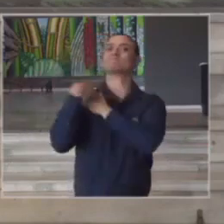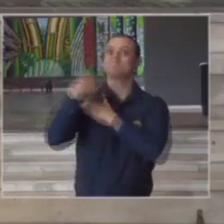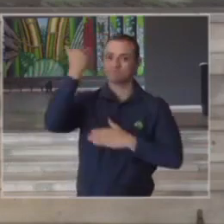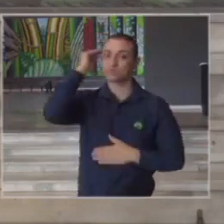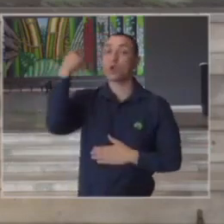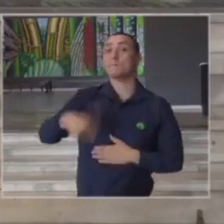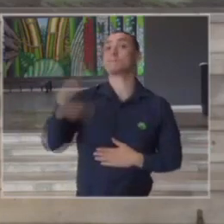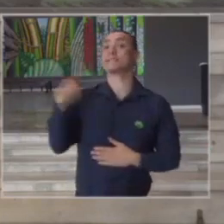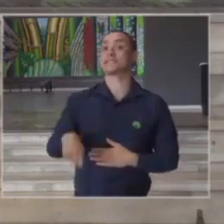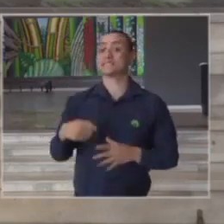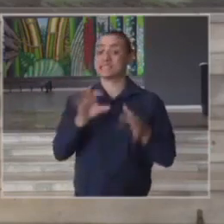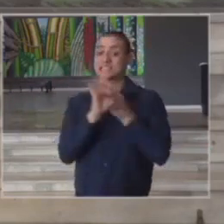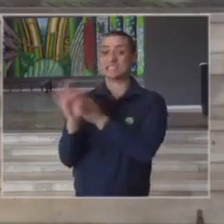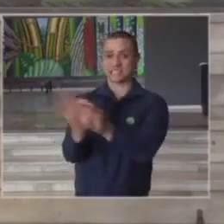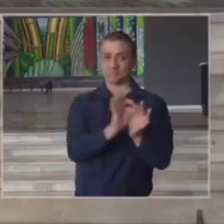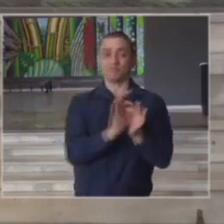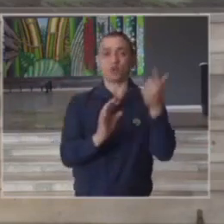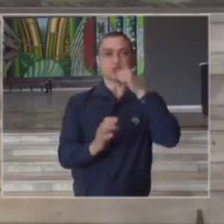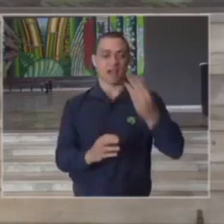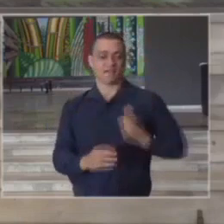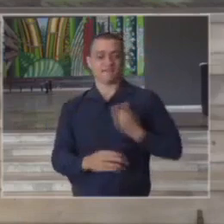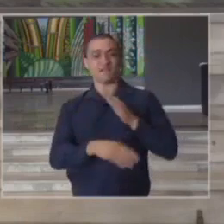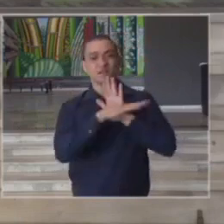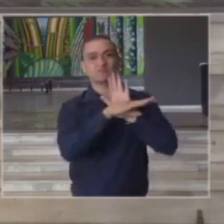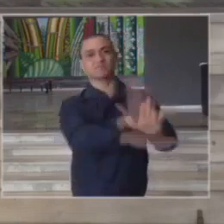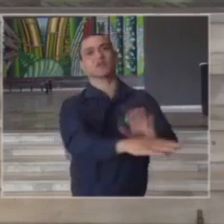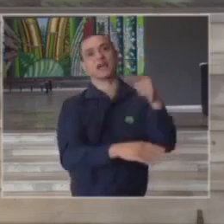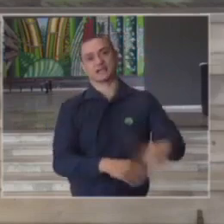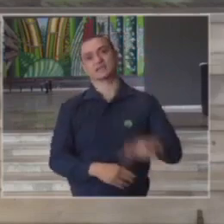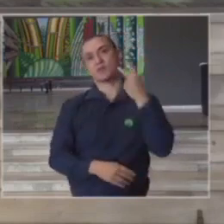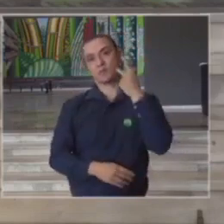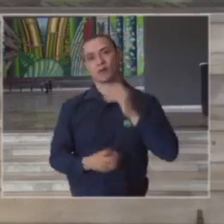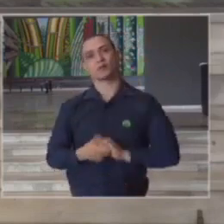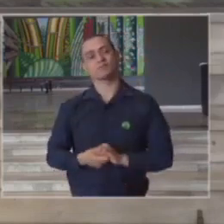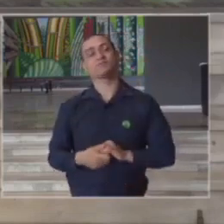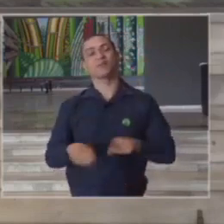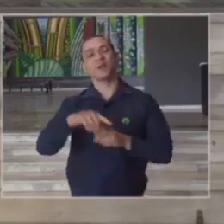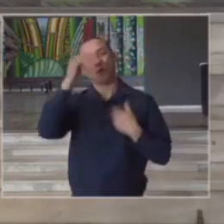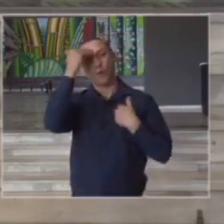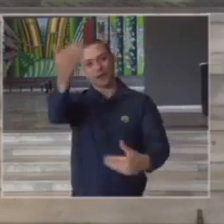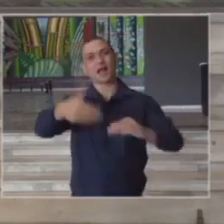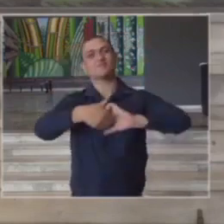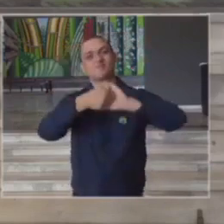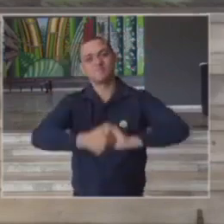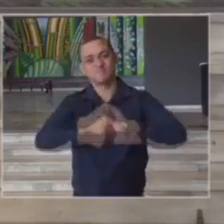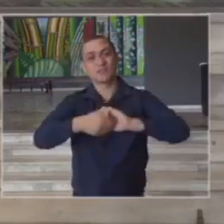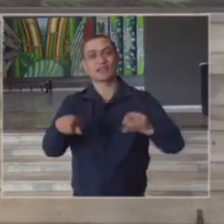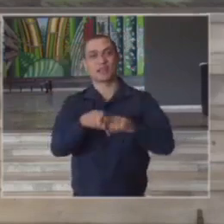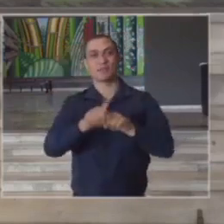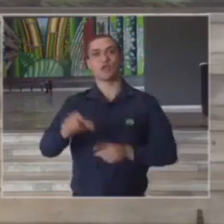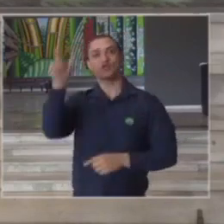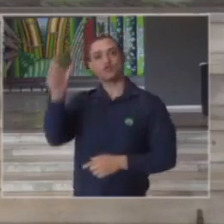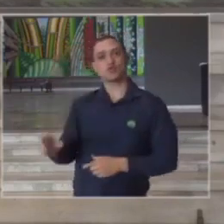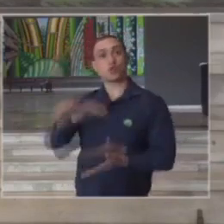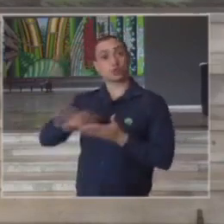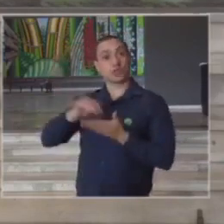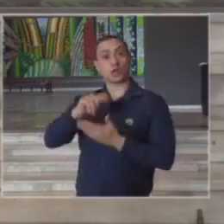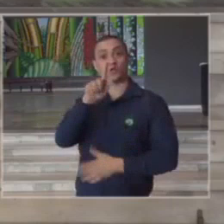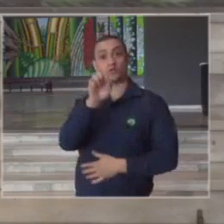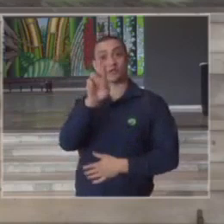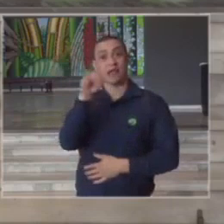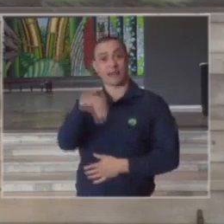é com união que nós poderemos salvar vidas em São Paulo e agradecer e cumprimentar também doutor Zé Henrique German